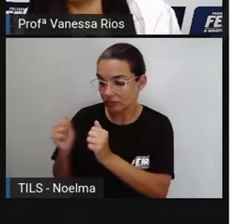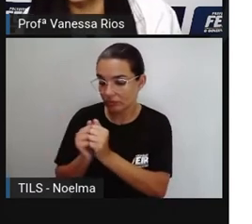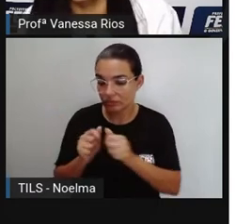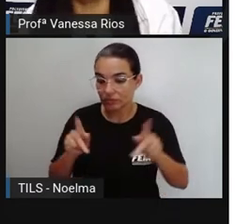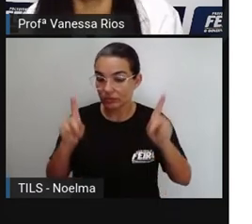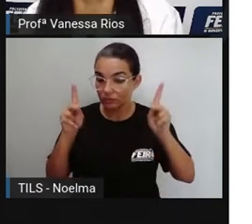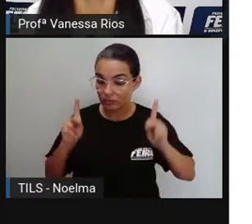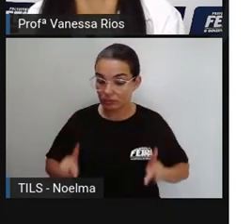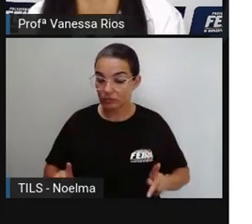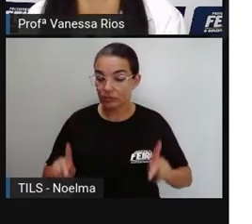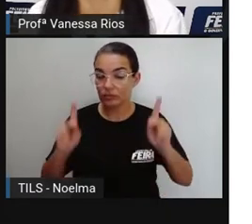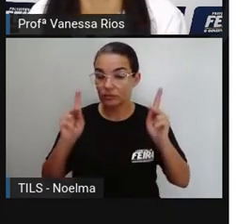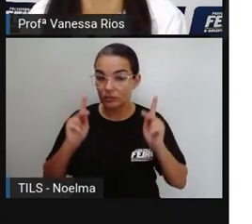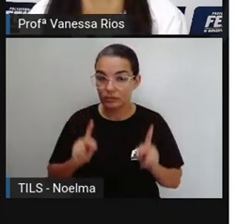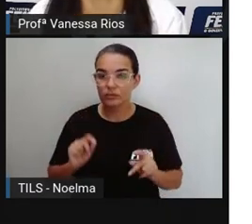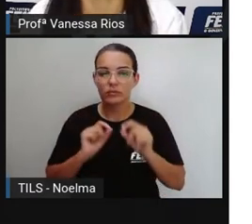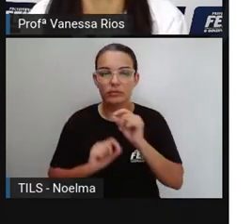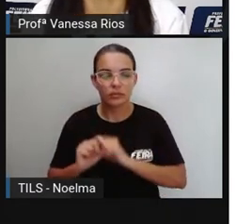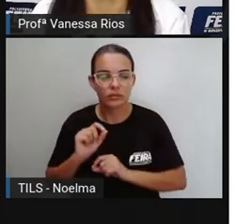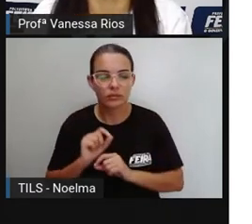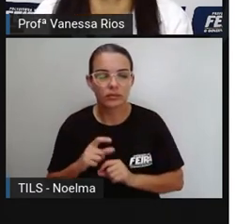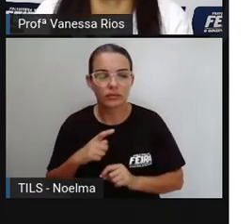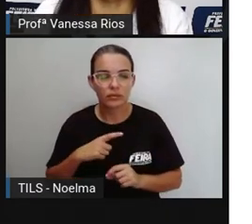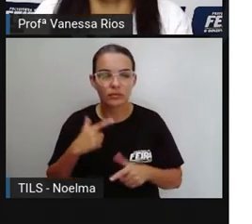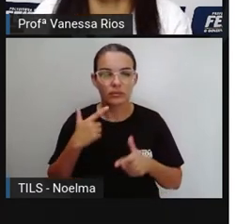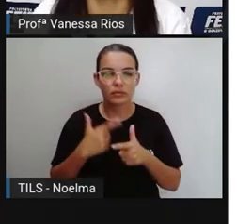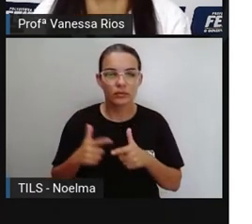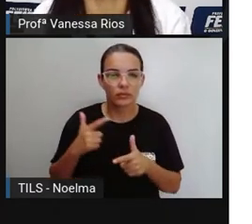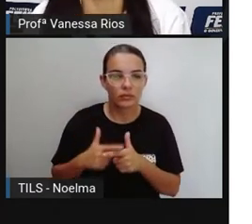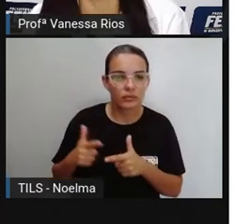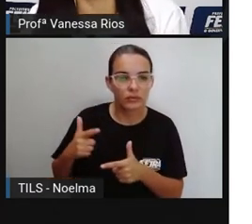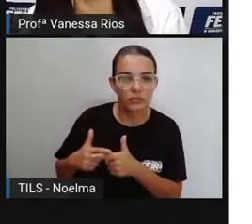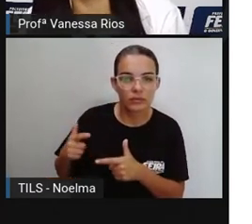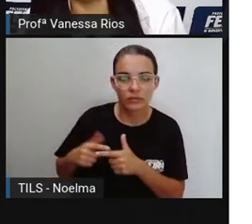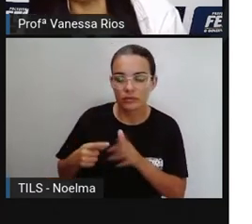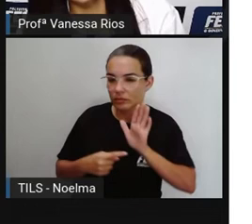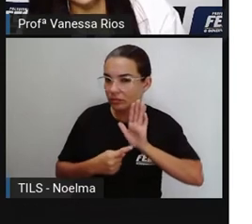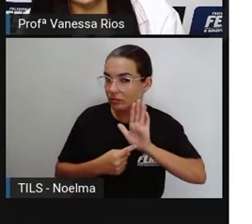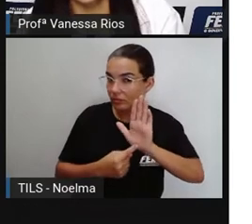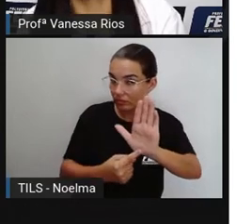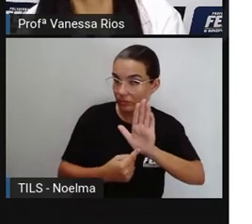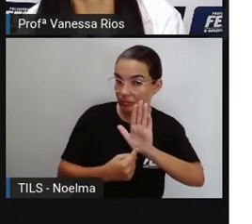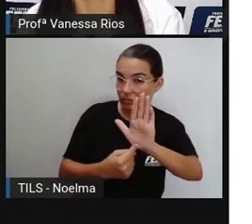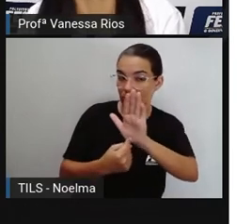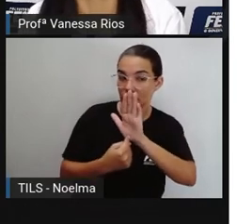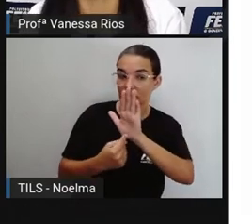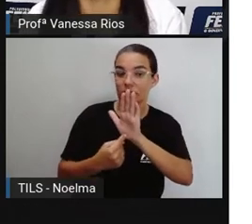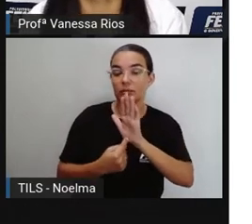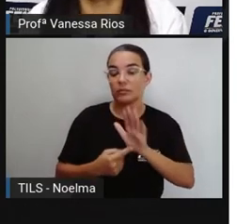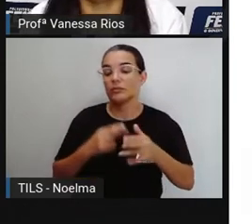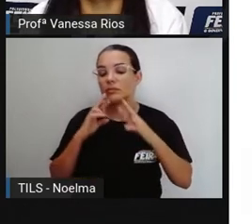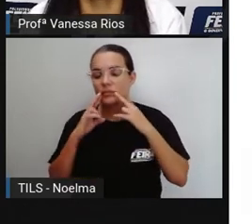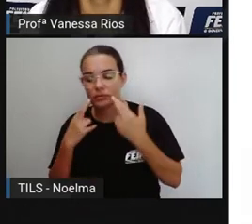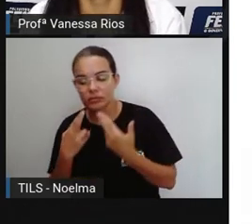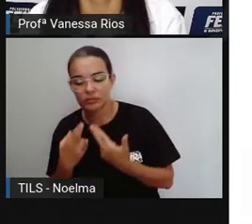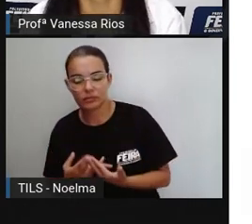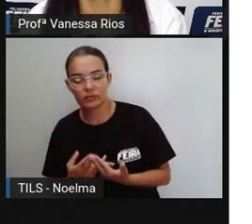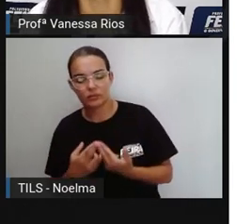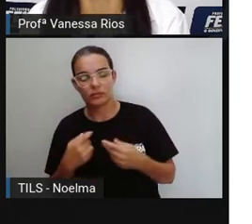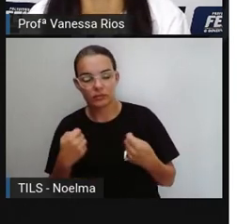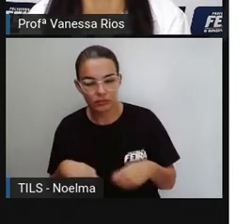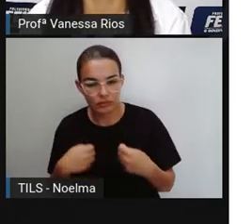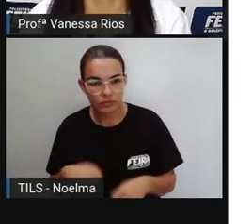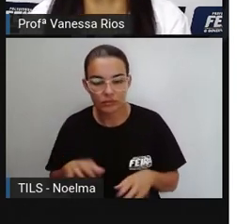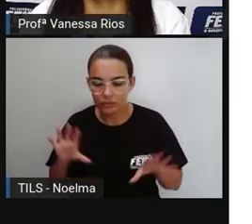como um todo, e que diante das situações que podem ser apresentadas nas reuniões, nas assembleias, vão